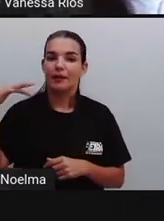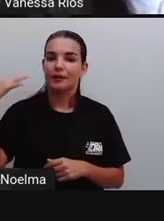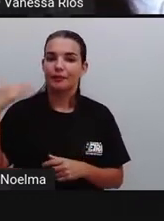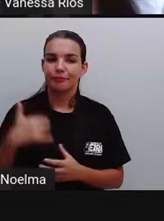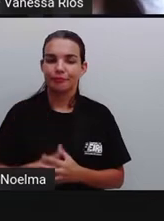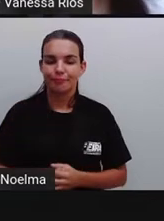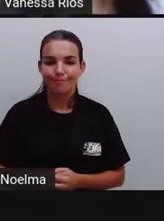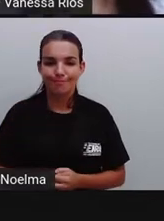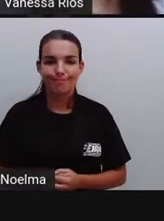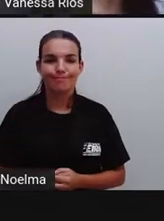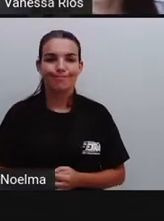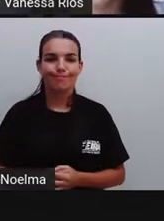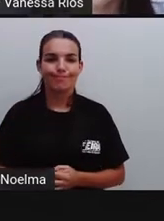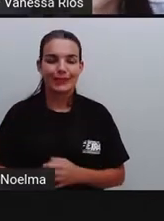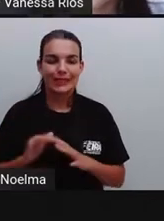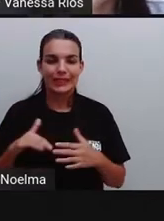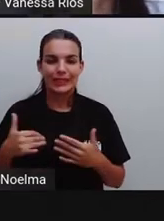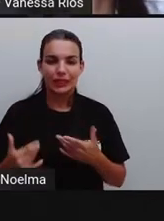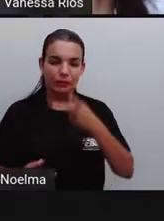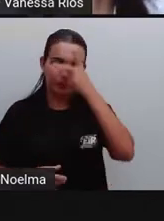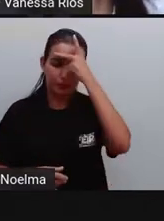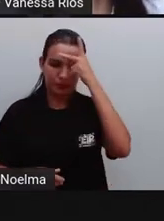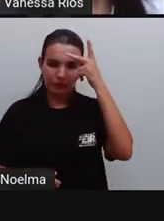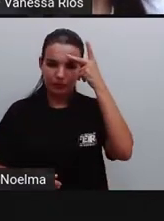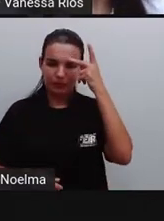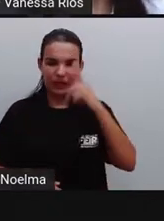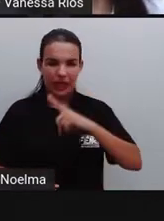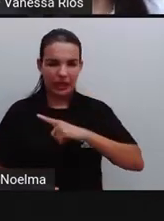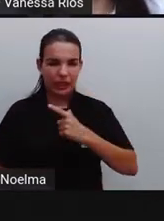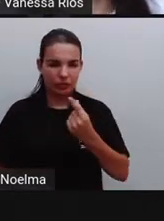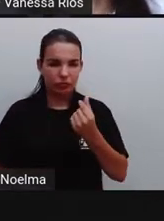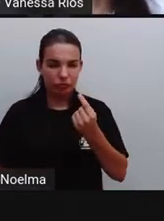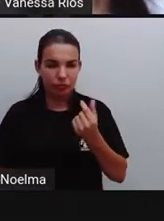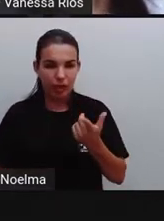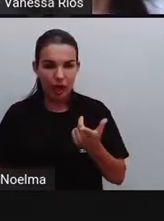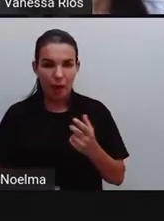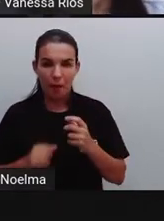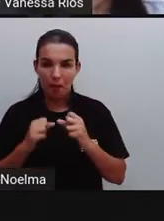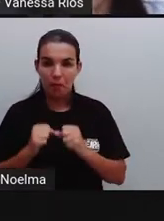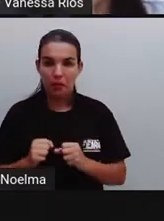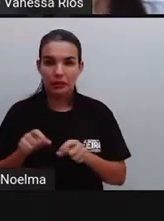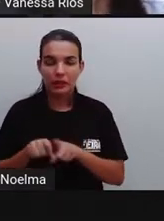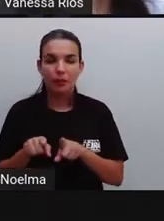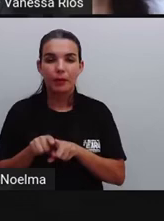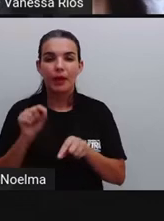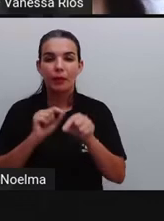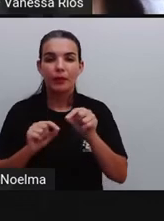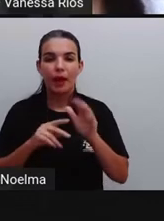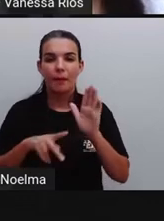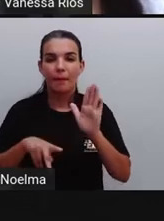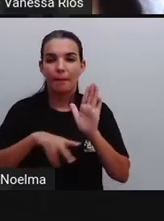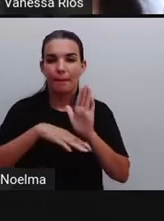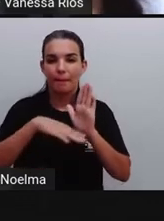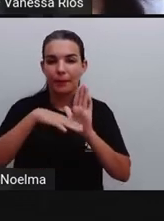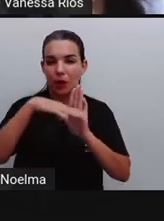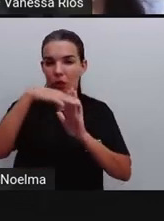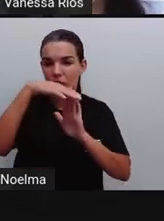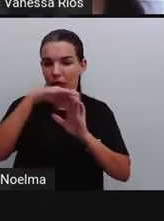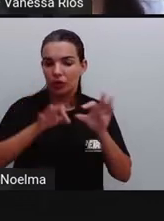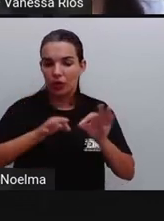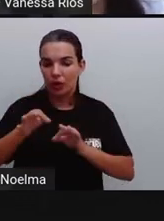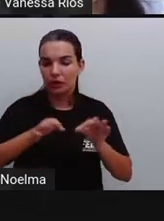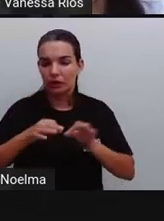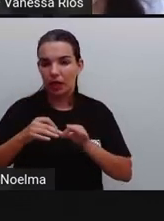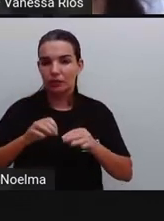cara. Então, as pessoas que têm condição, né? Às vezes participando até de próprios projetos organizados aí pelas empresas